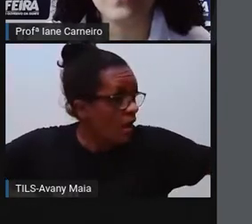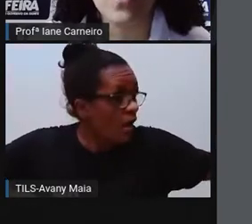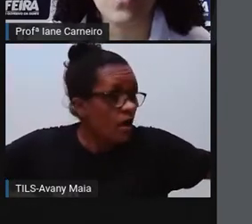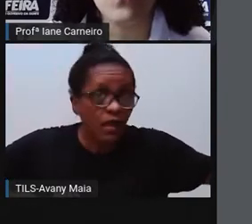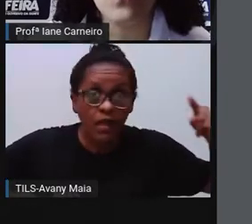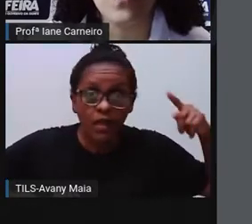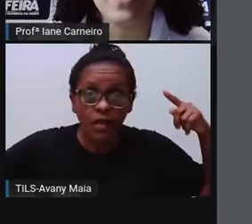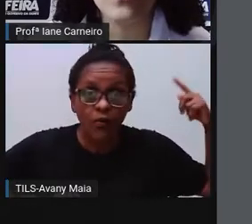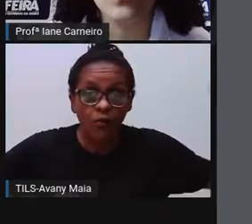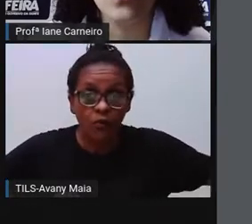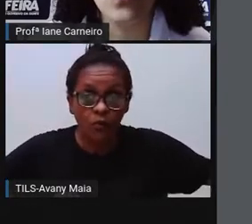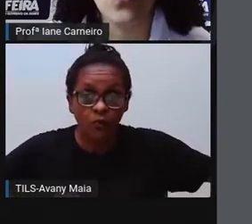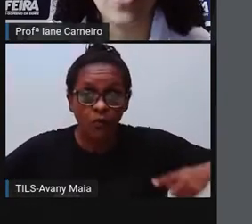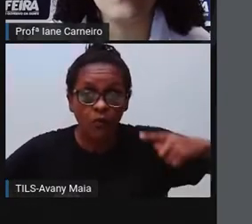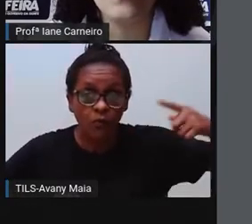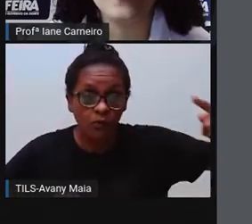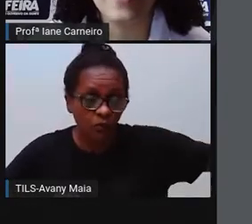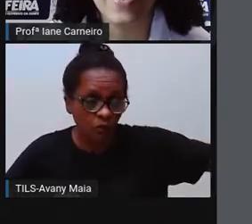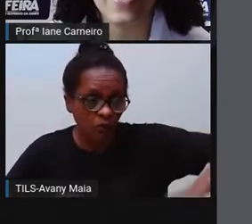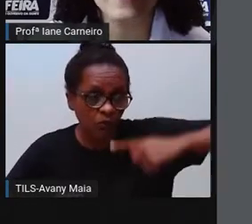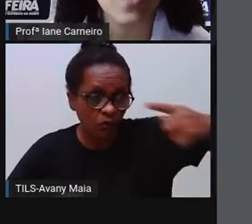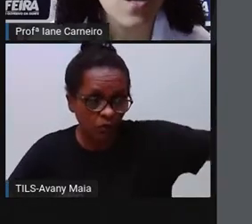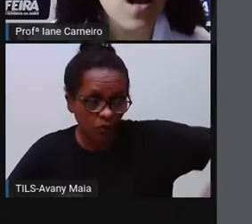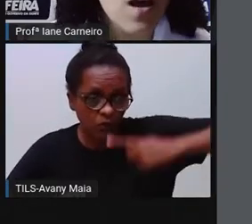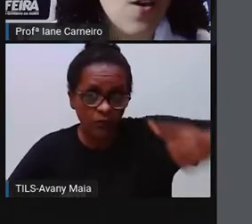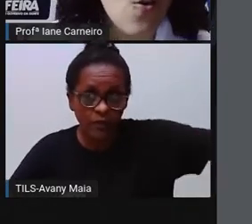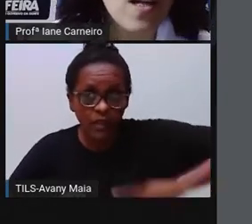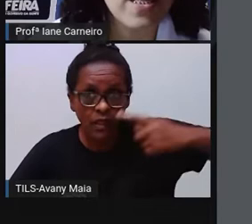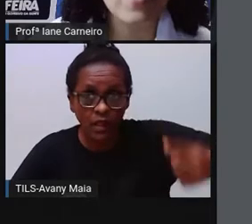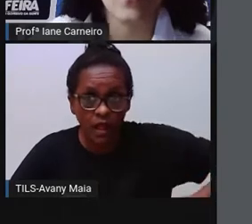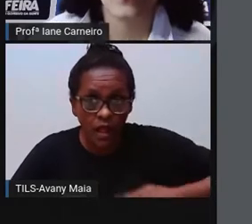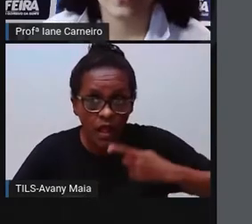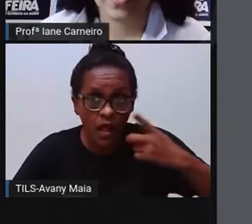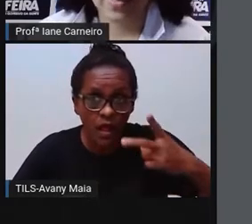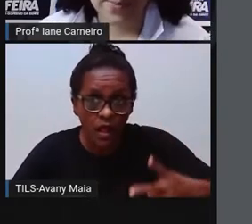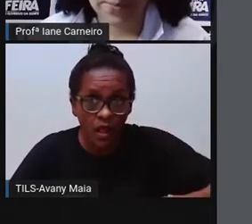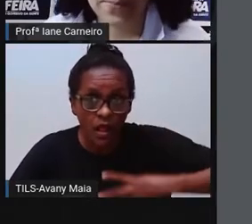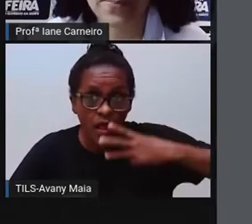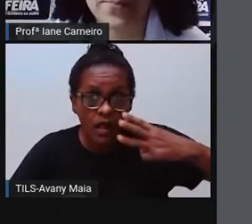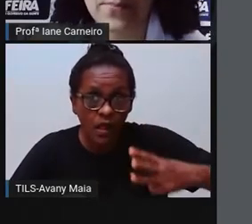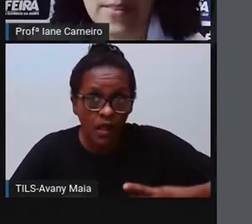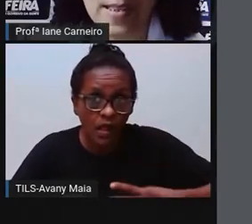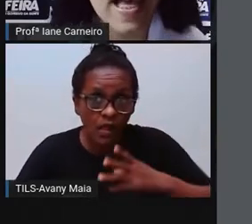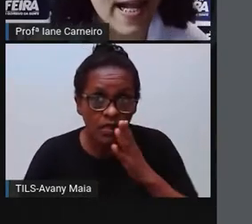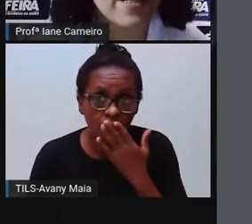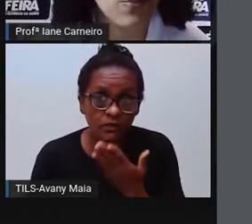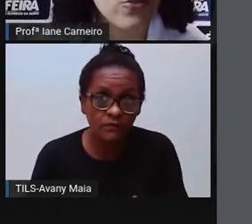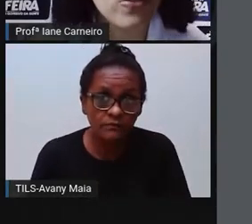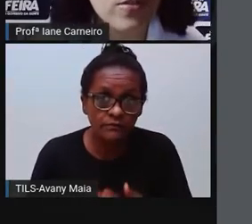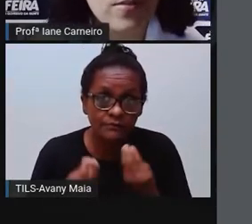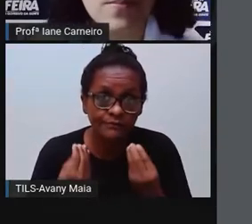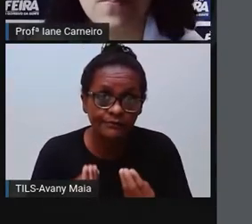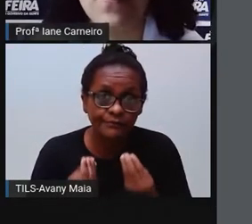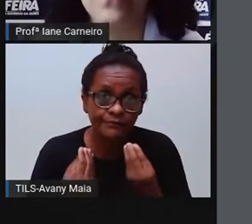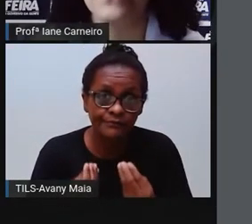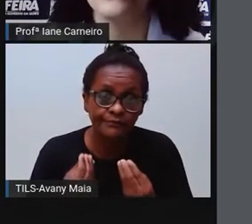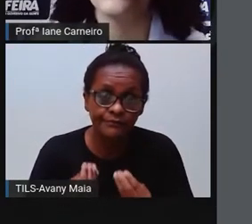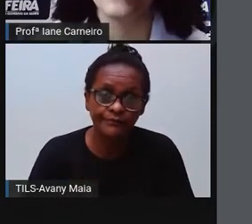voltas, ó. Uma, duas, três. Quantas voltas? Será que é um monstro?